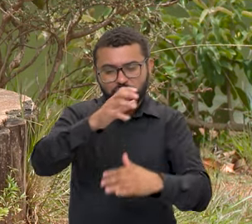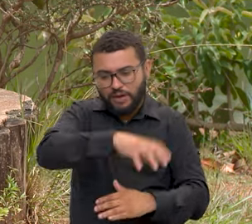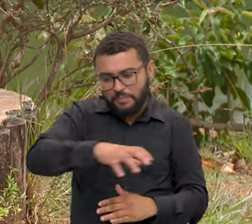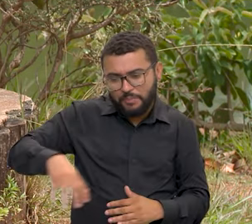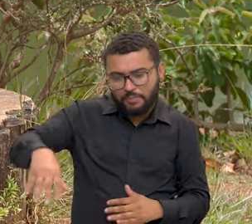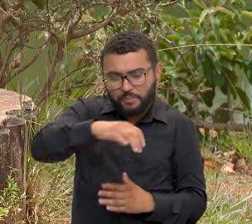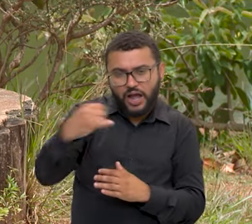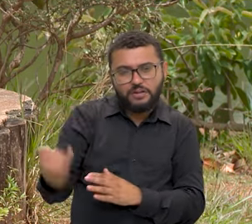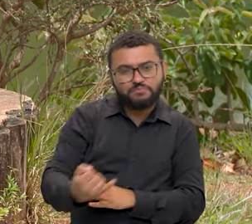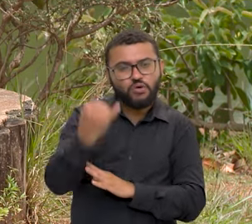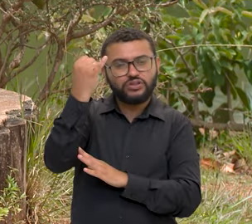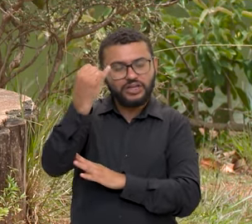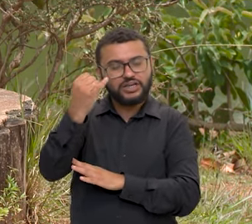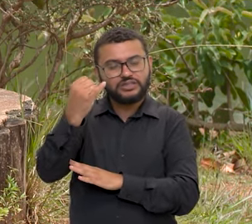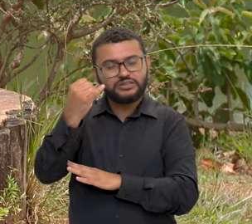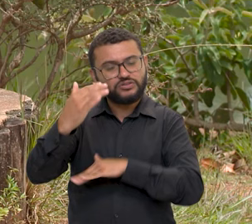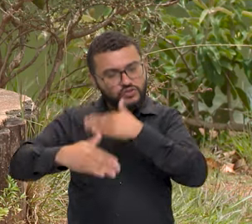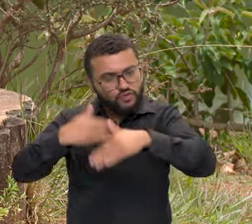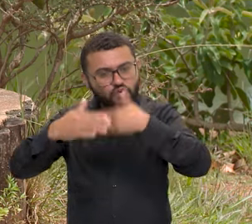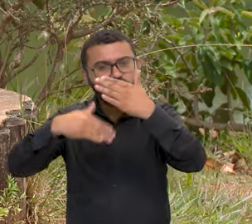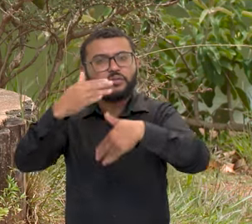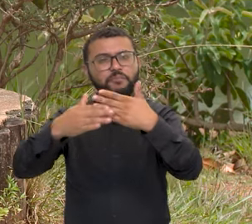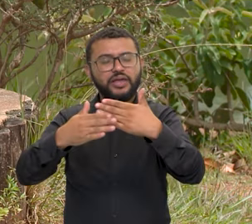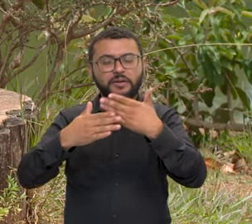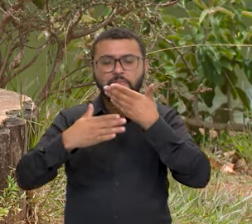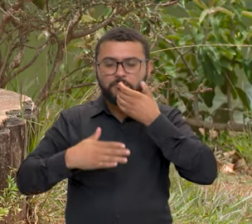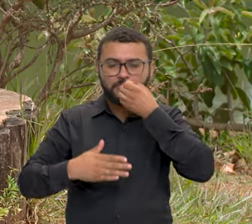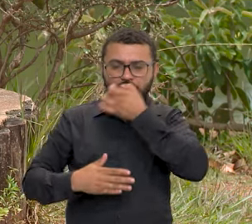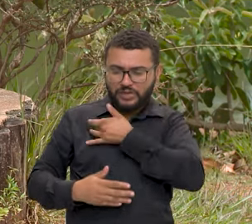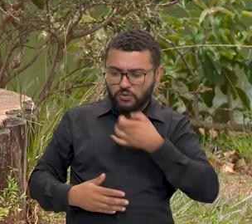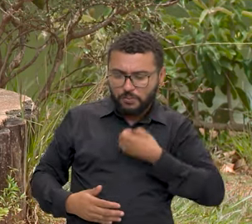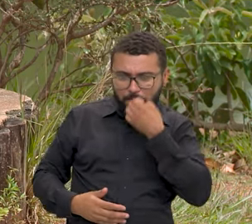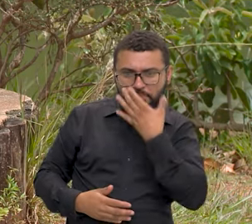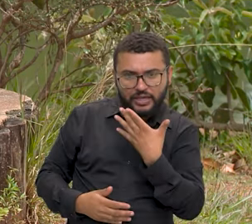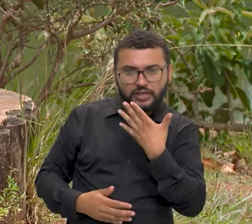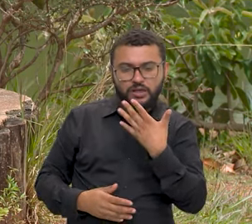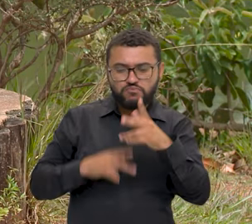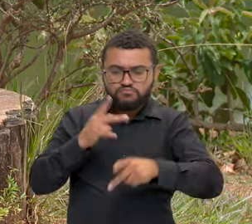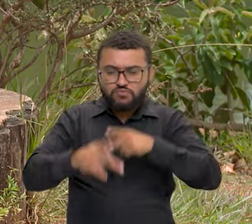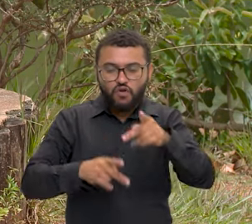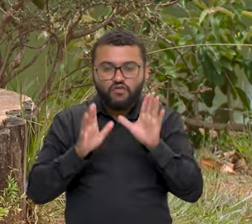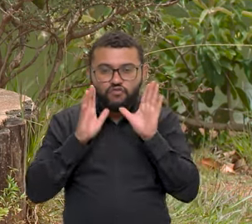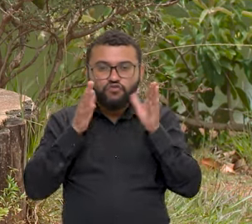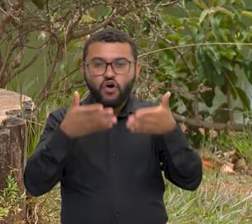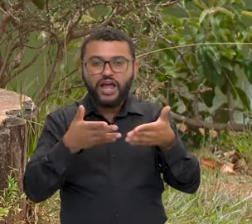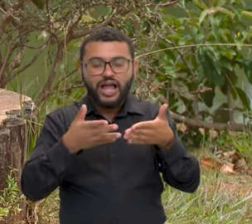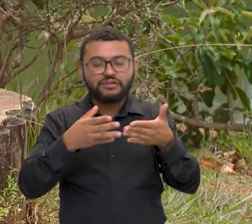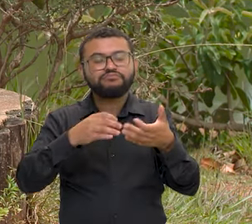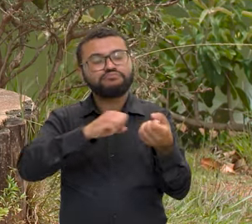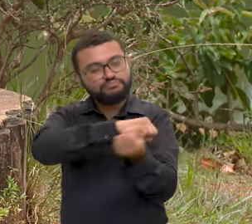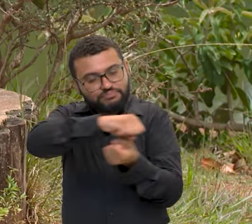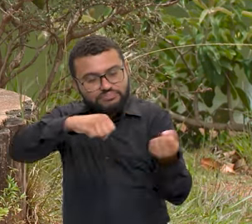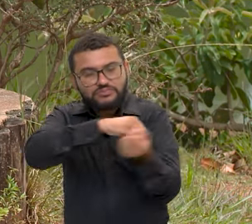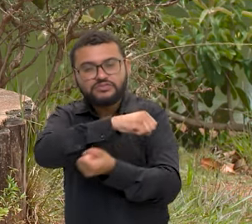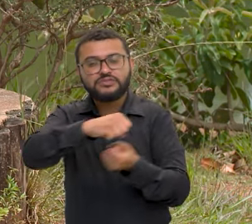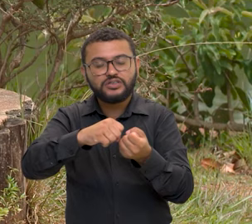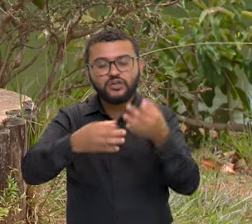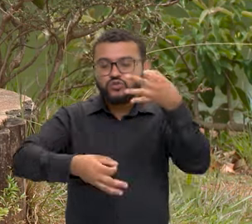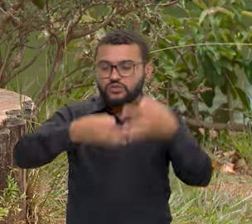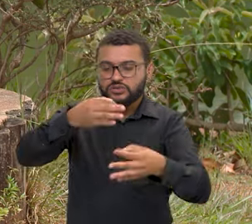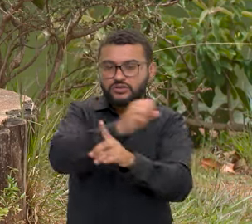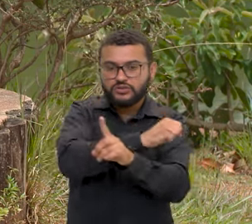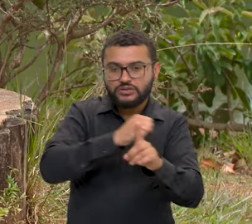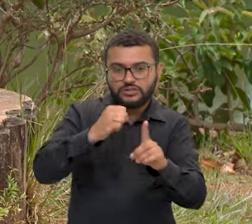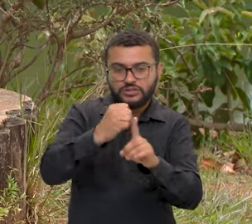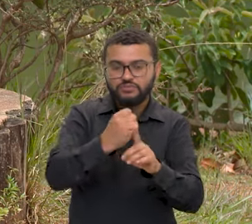com diversos setores fundamentais para o desenvolvimento e bem-estar da população, sempre com um foco em sustentabilidade